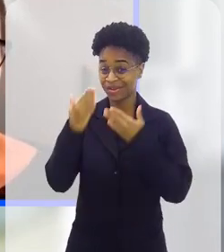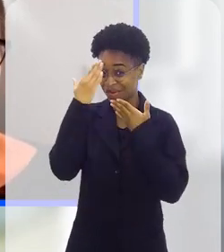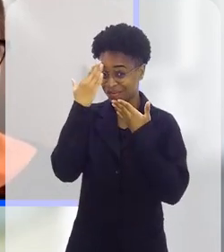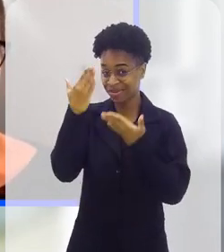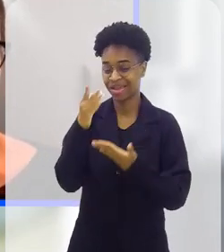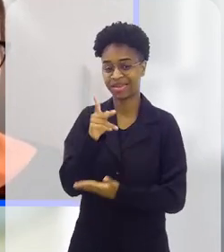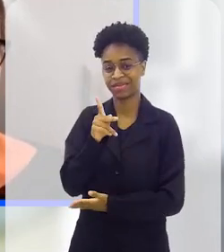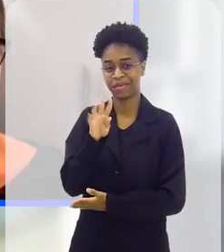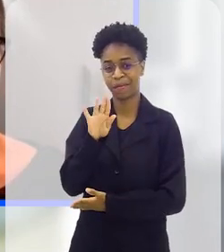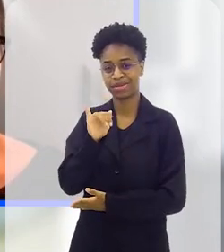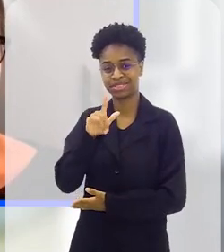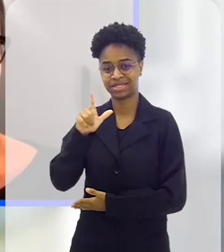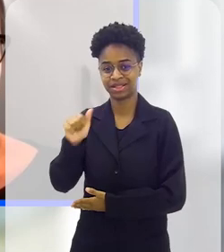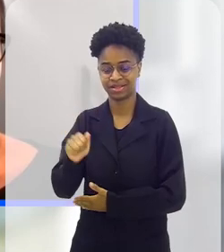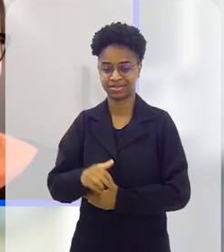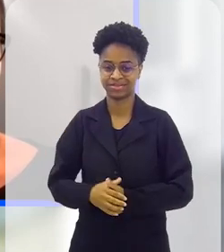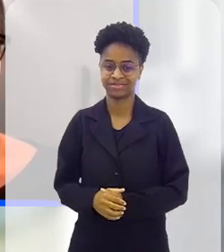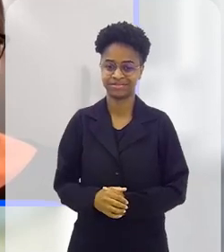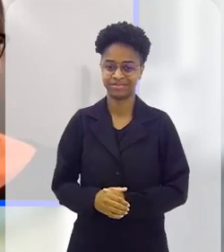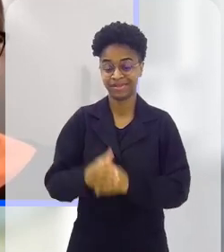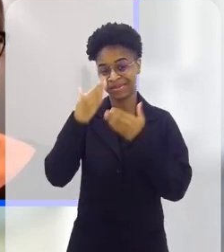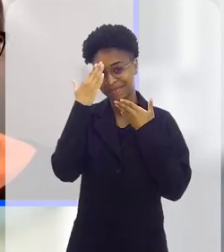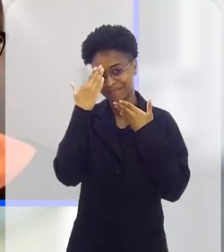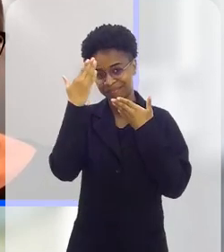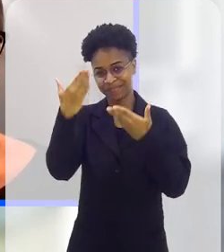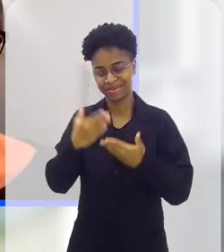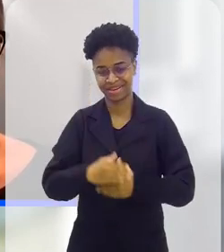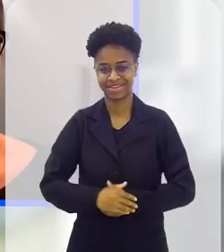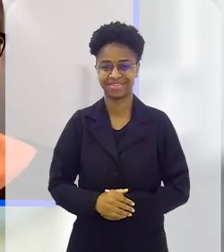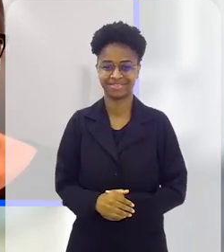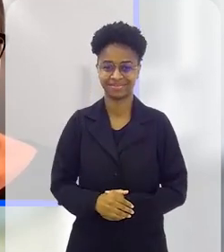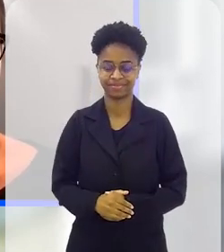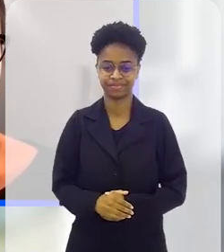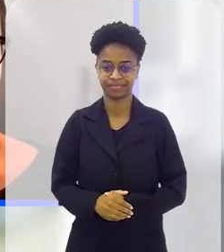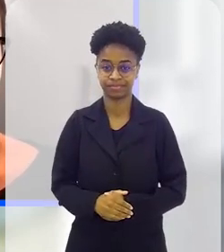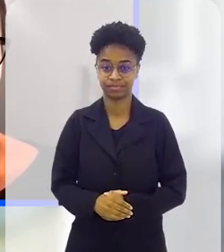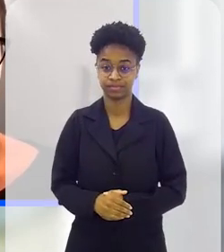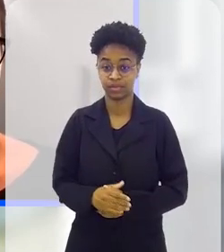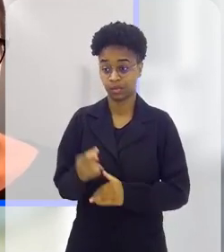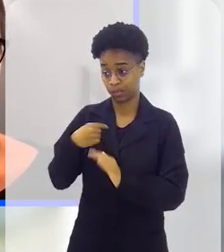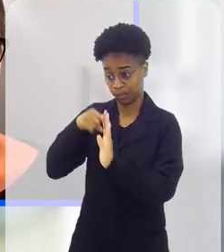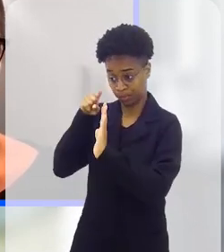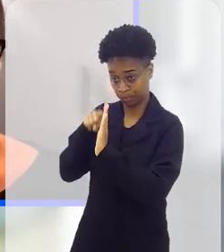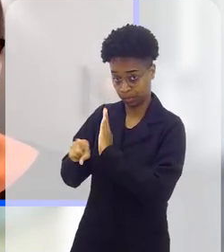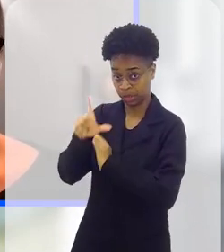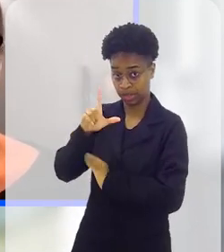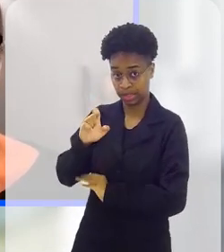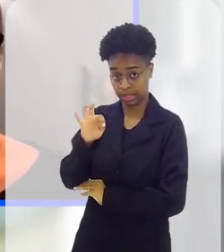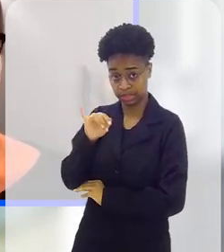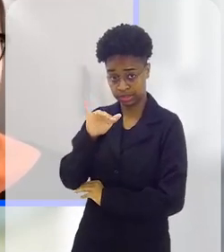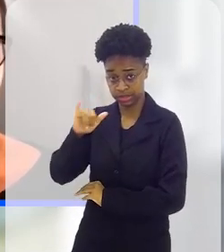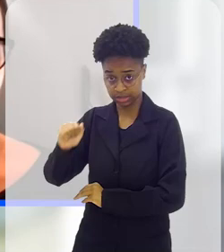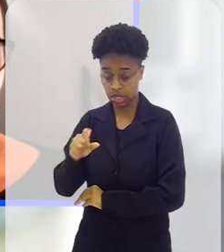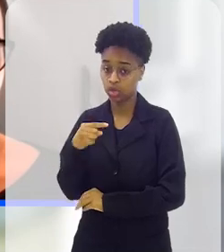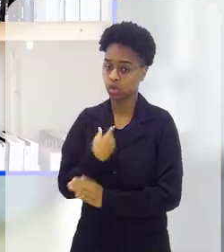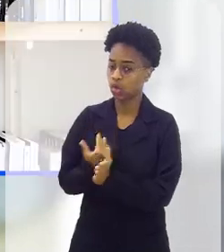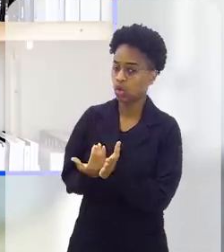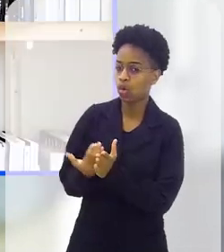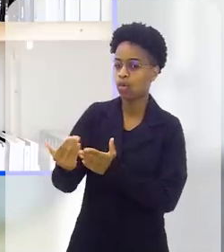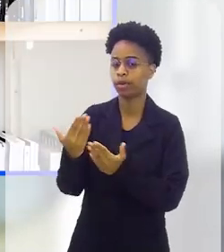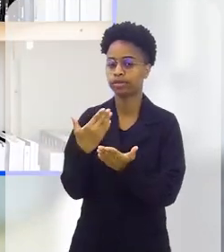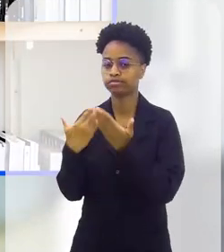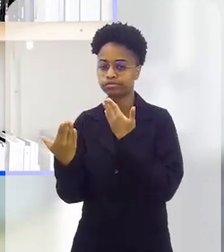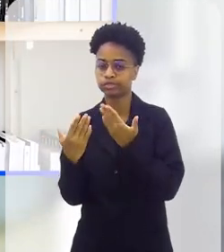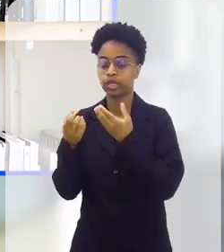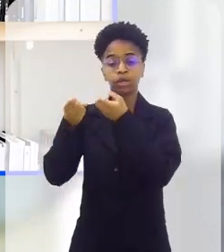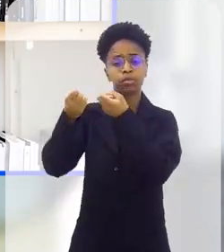Obrigado, obrigada Priscila. Obrigada Priscila. Doutora Letícia, vamos começar então a nossa conversa com